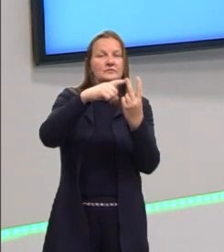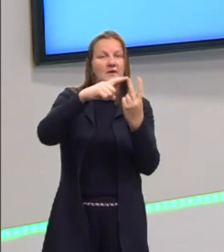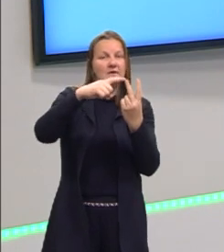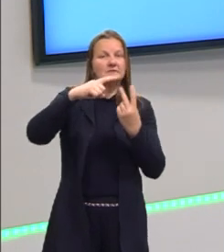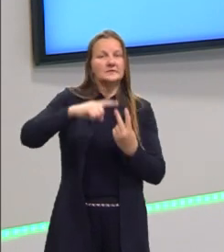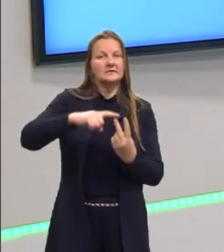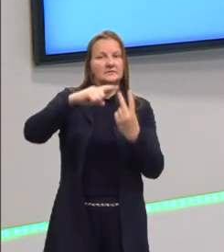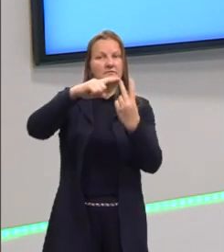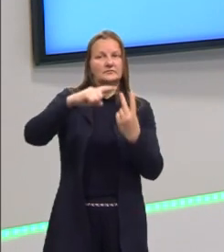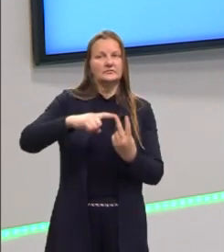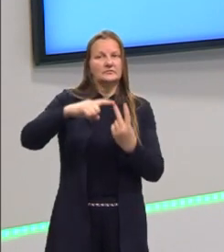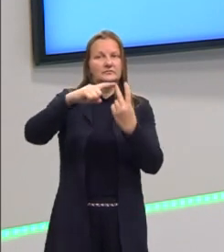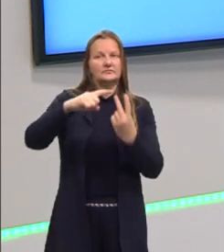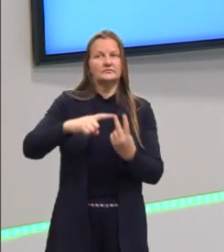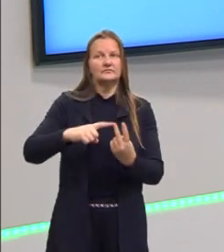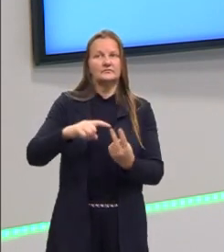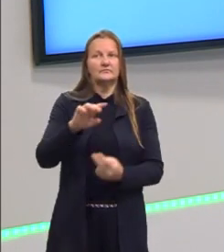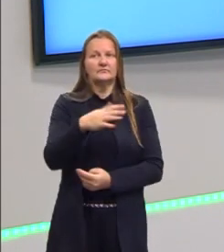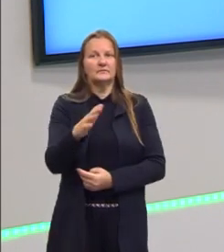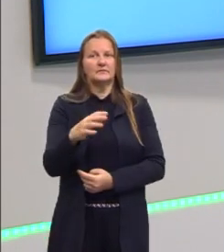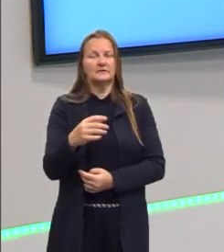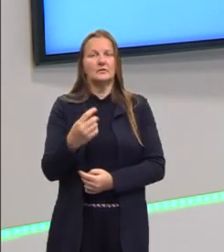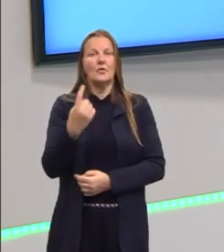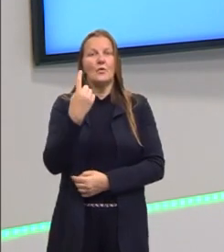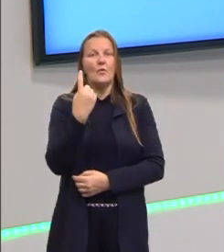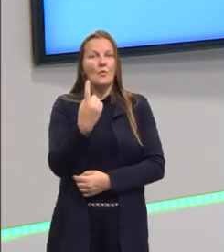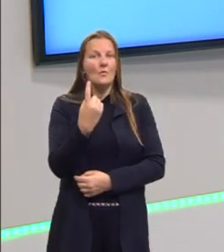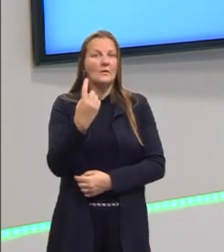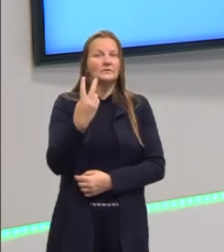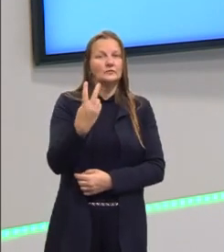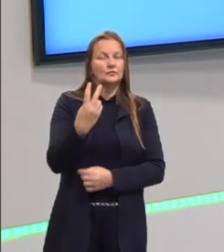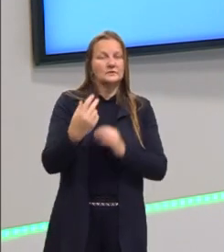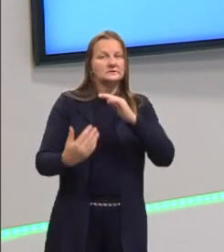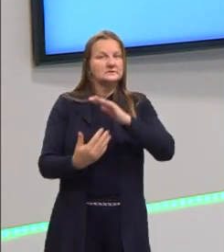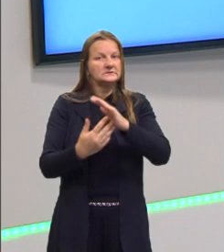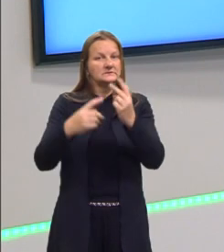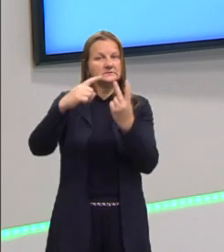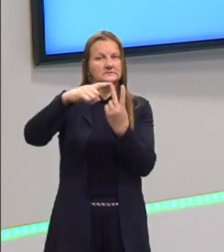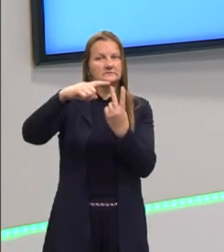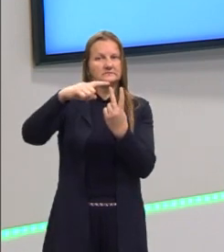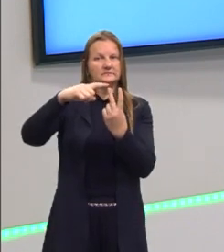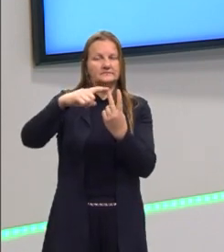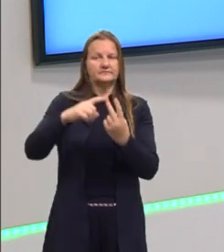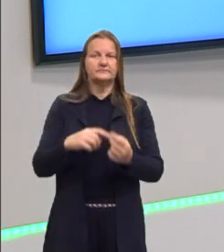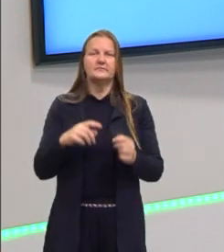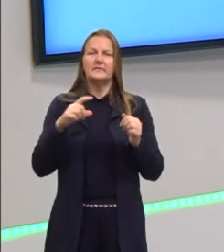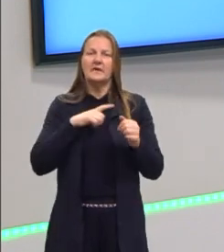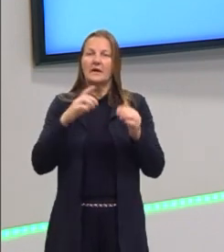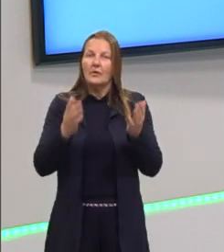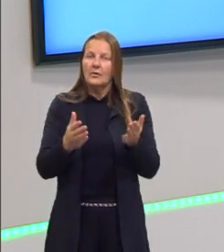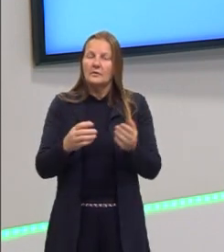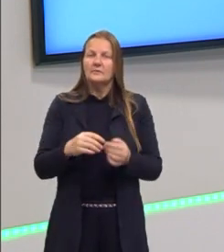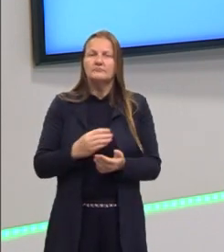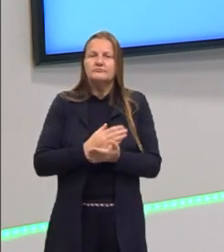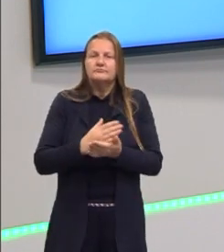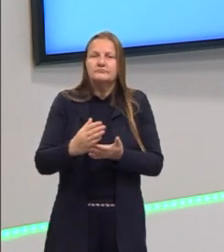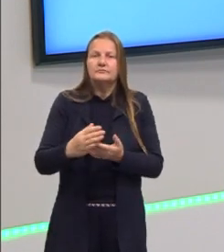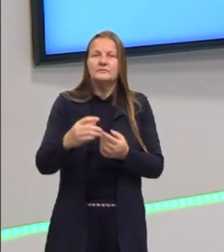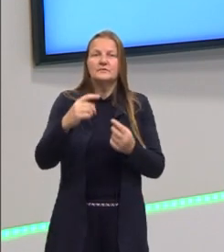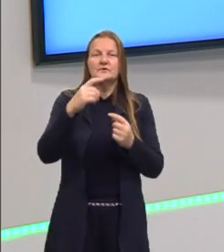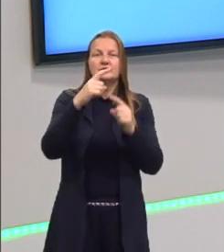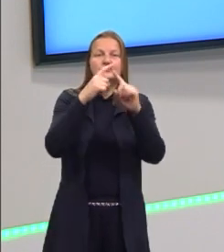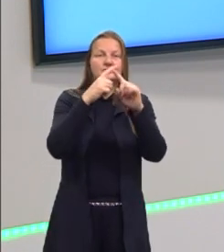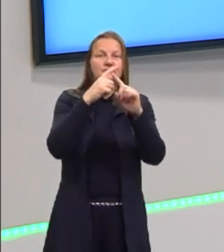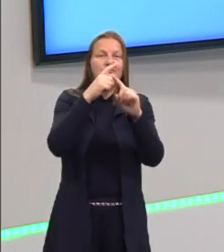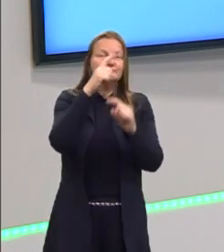equação de segundo grau, ela pode ter, no máximo, duas raízes. Aqui, nós vamos partir, então, para o x1 e